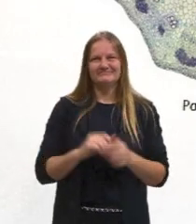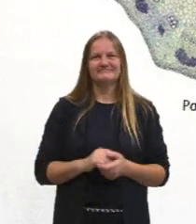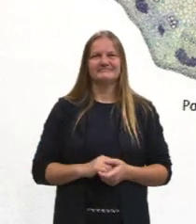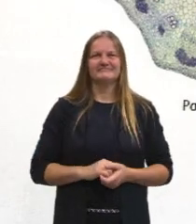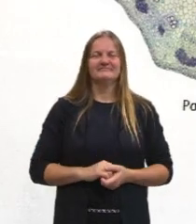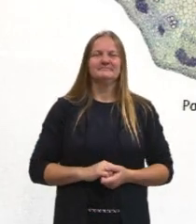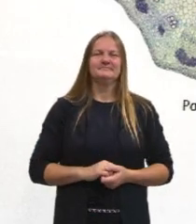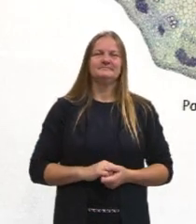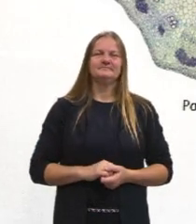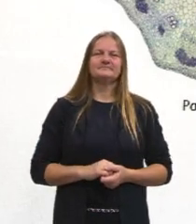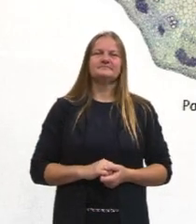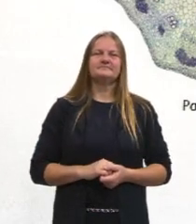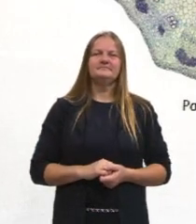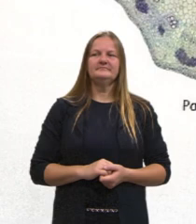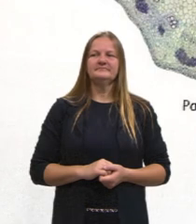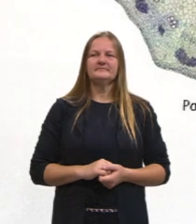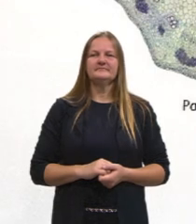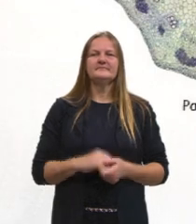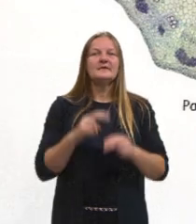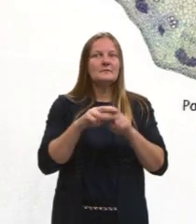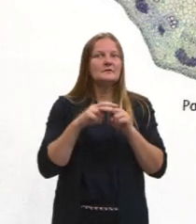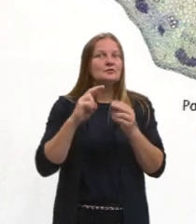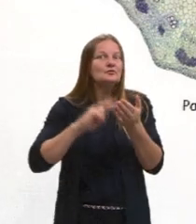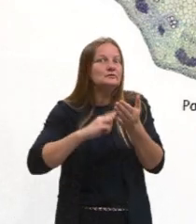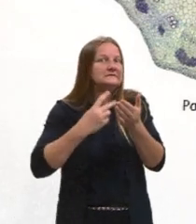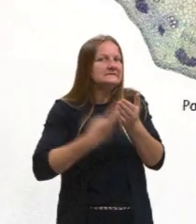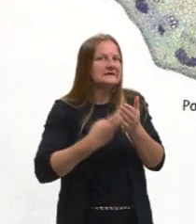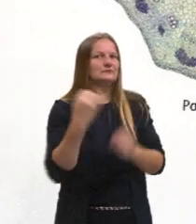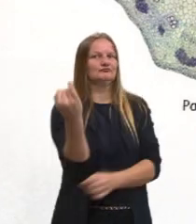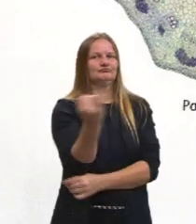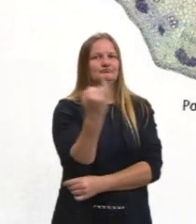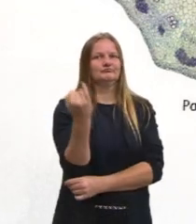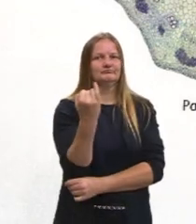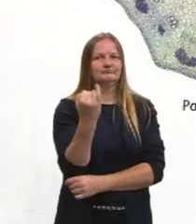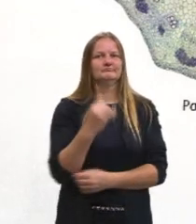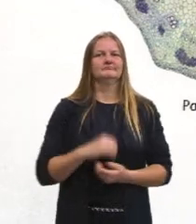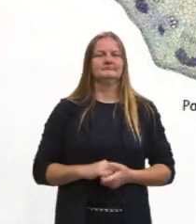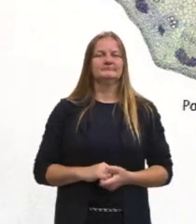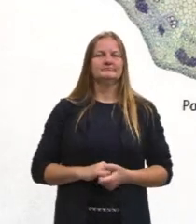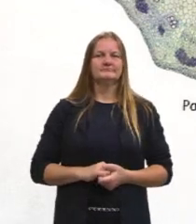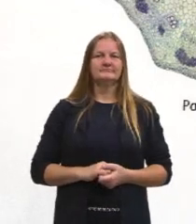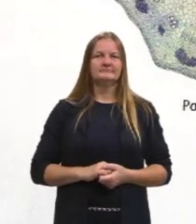pino. Então, se você souber o que significa, já é meio caminho andado.